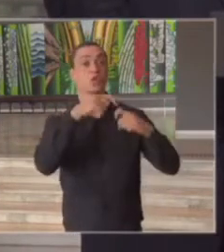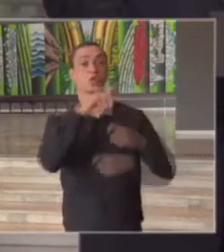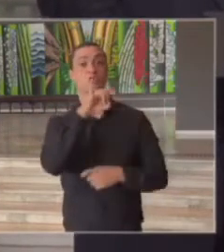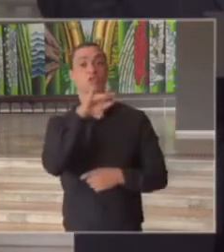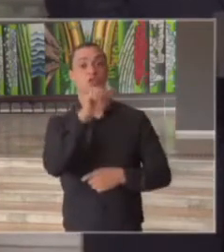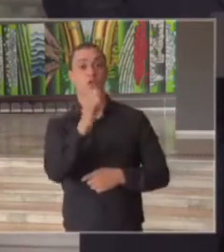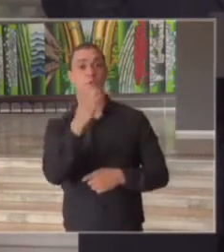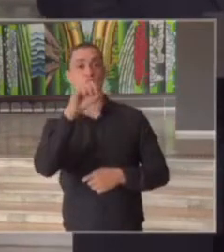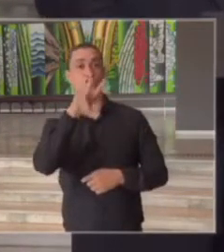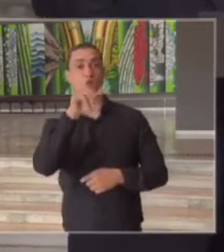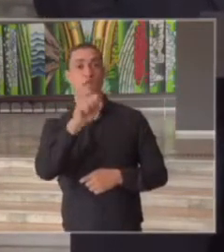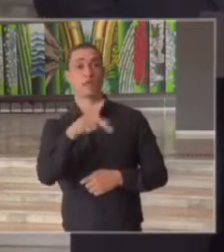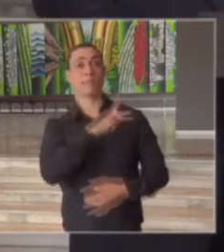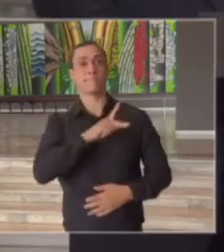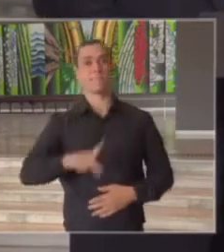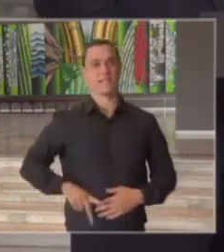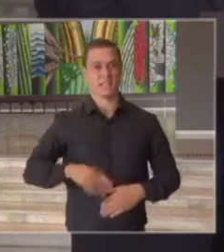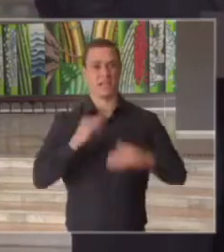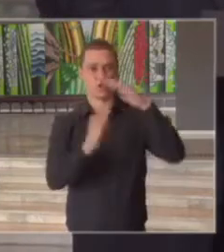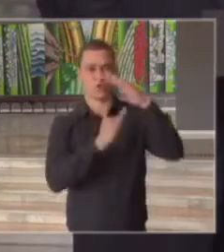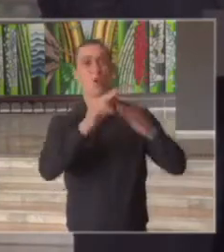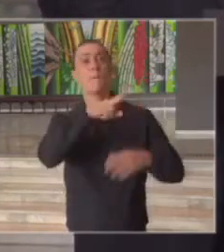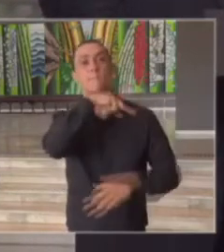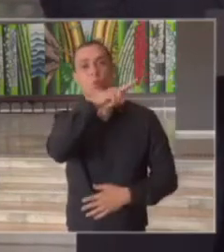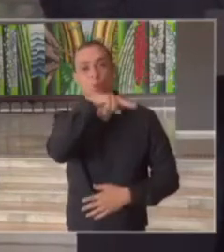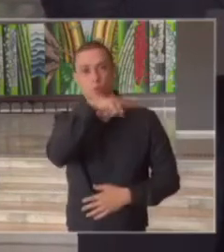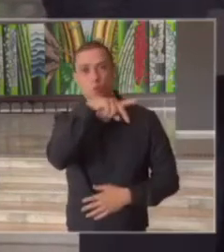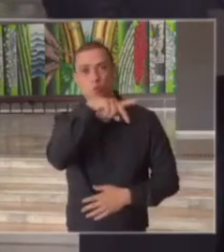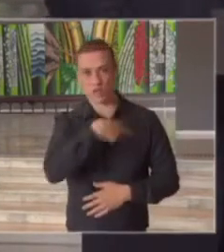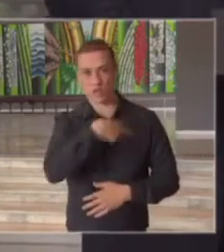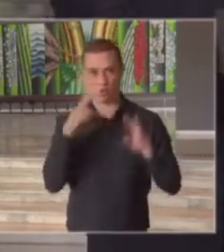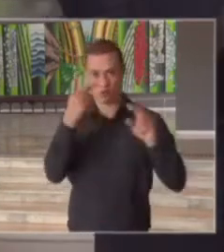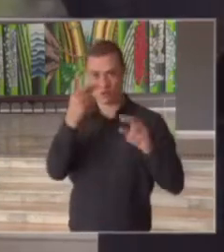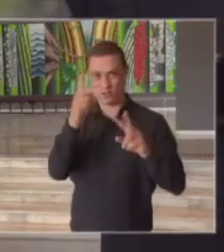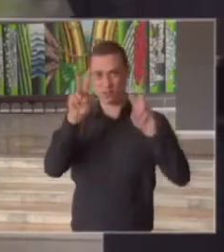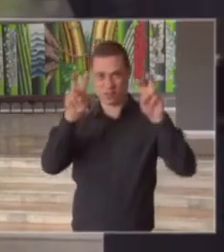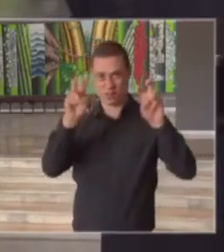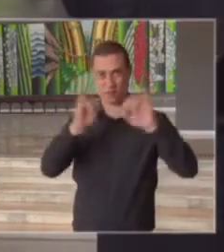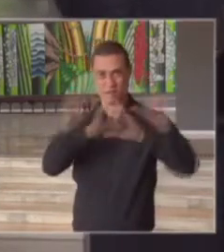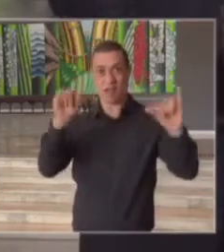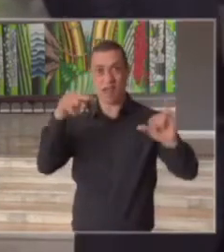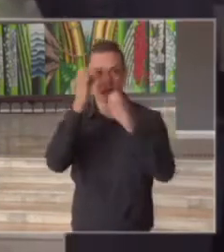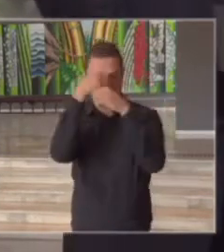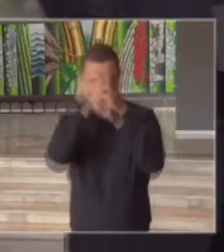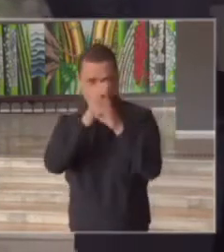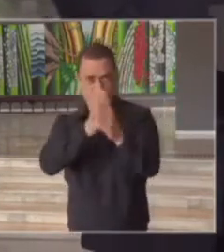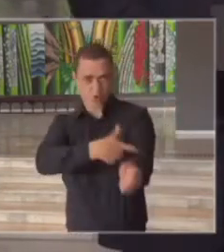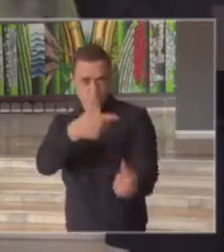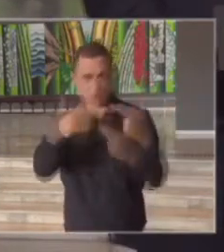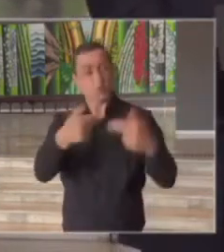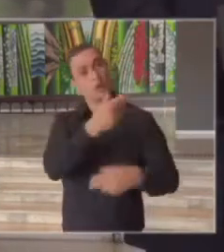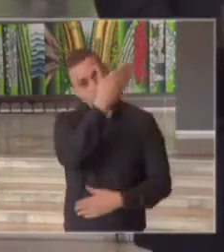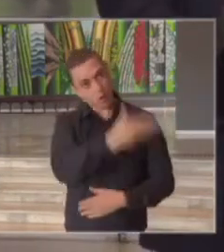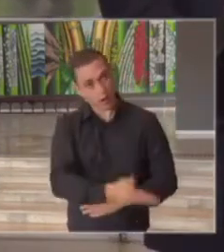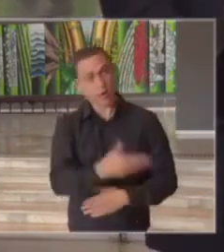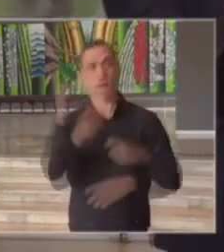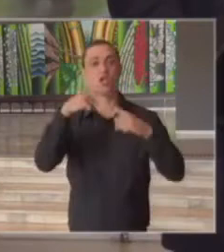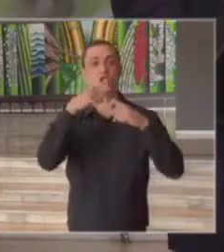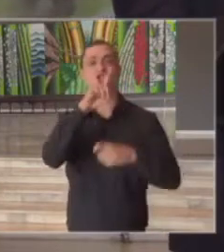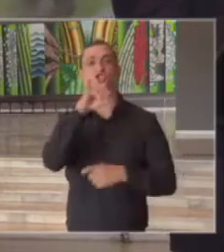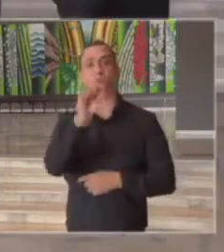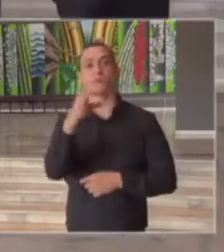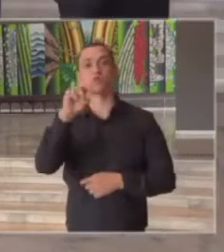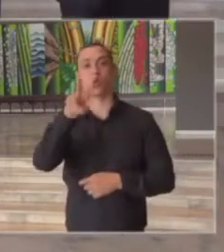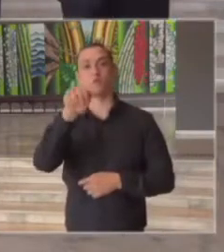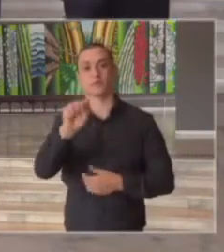Butantan o segundo tema que eu havia anunciado é da testagem e sobre isso fala o presidente do Instituto Butantan Dimas